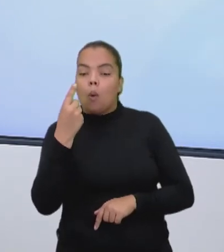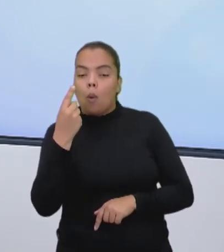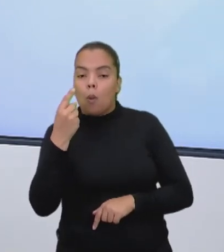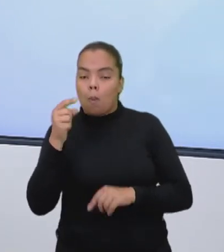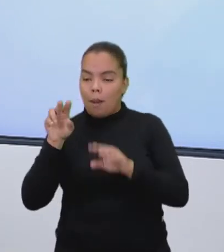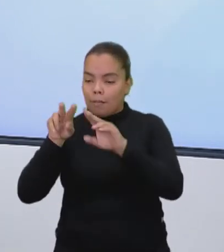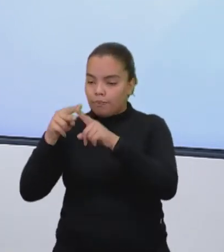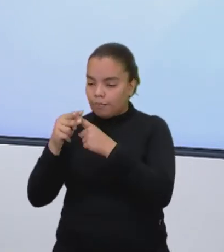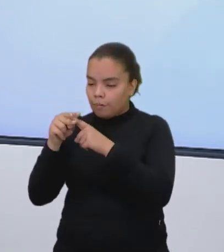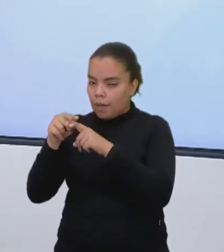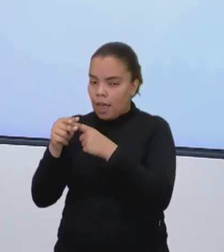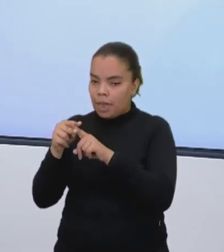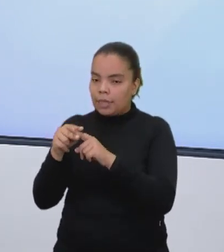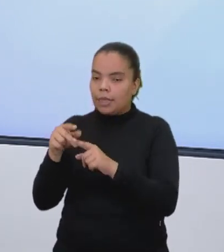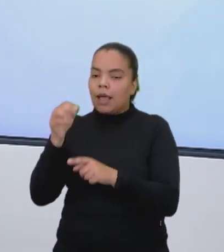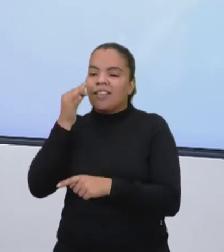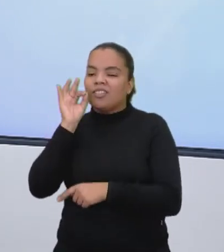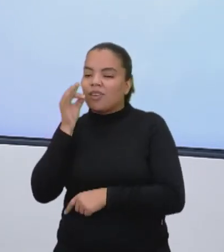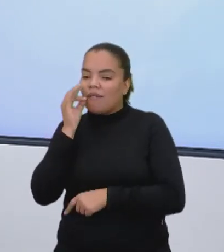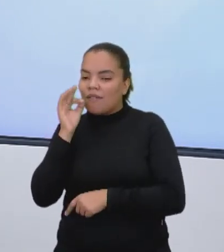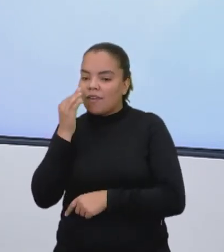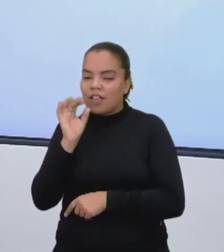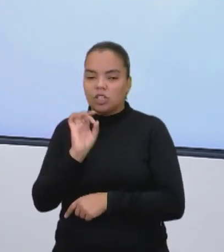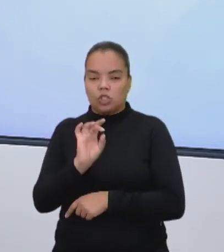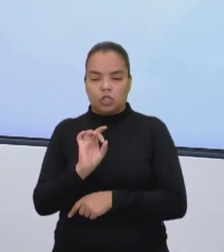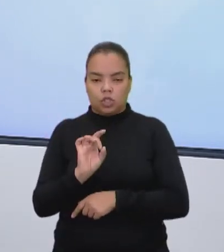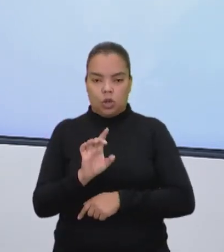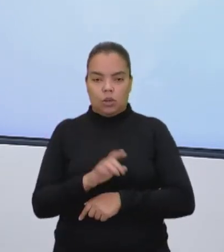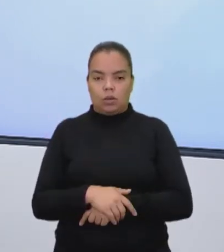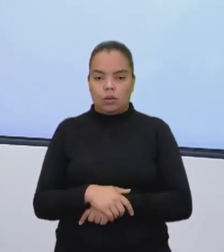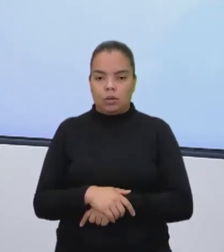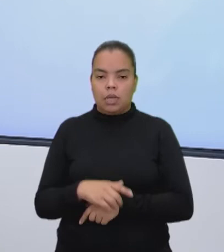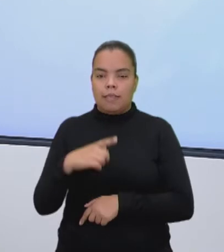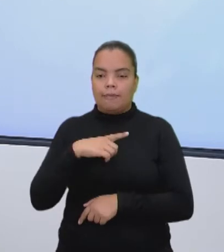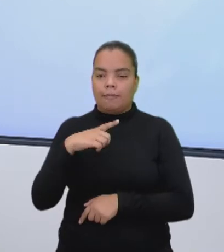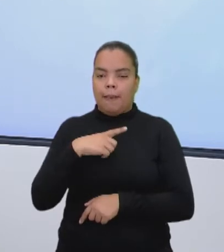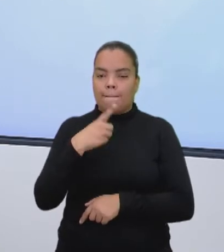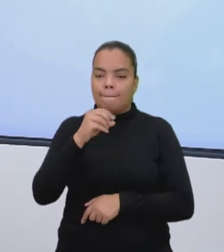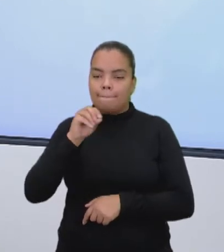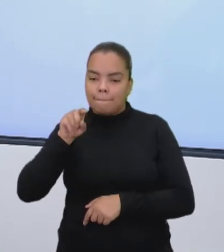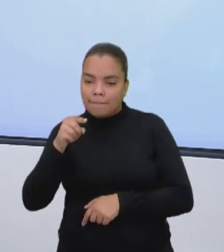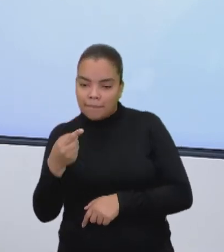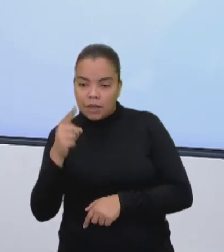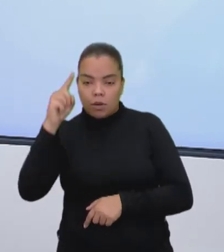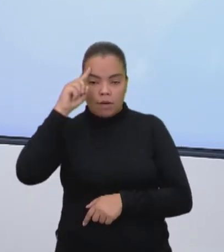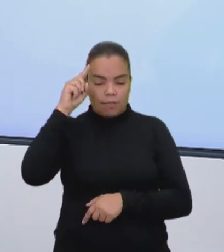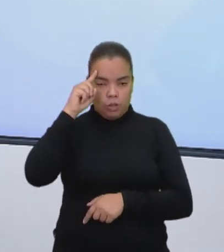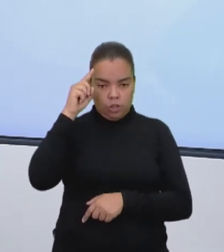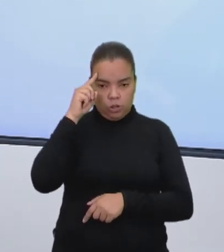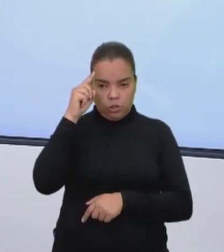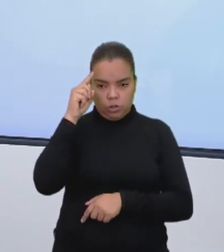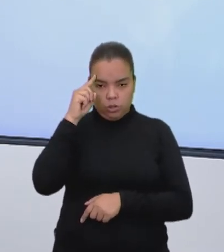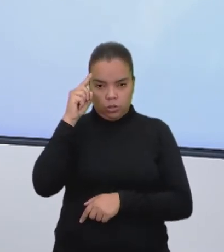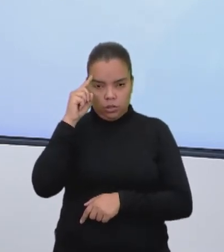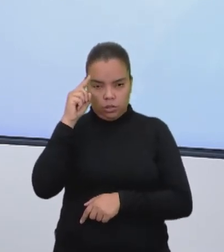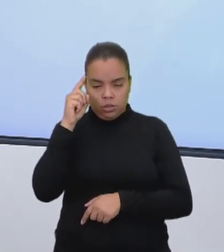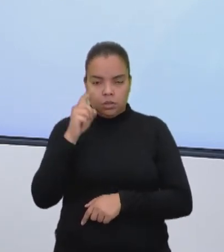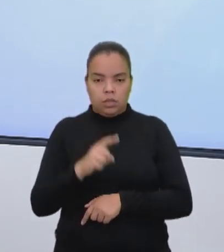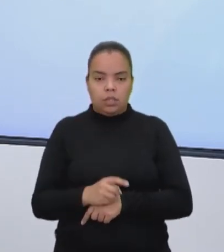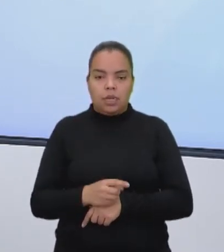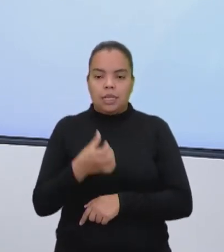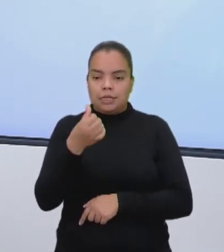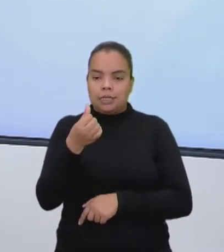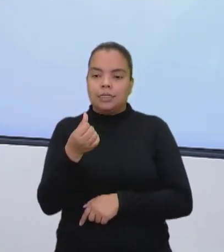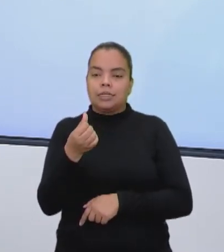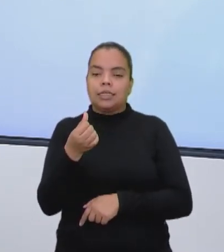tem uma máquina aí que produz o café. Essa máquina, ela produz mil cafés por dia a seis